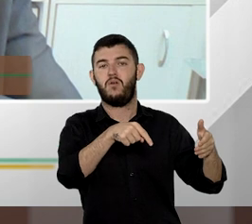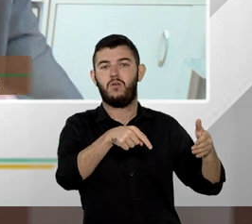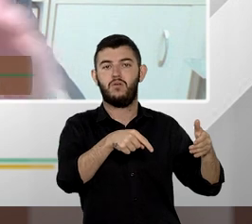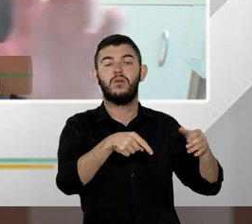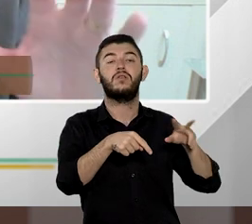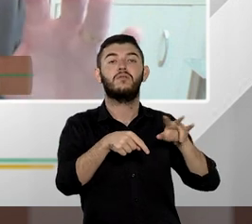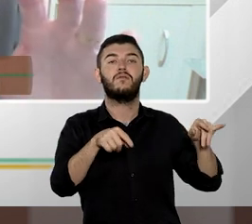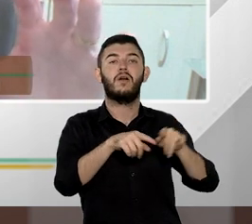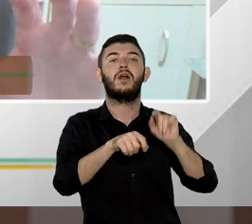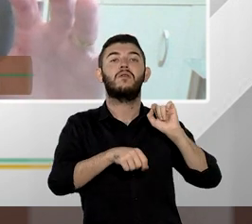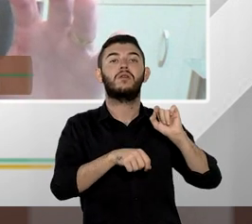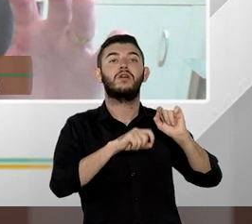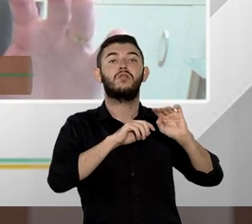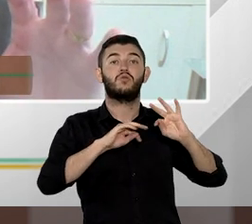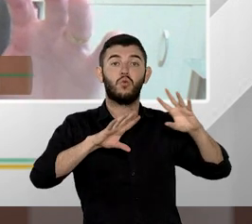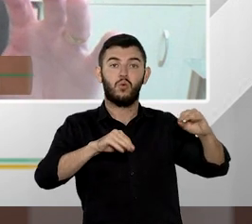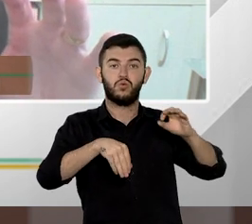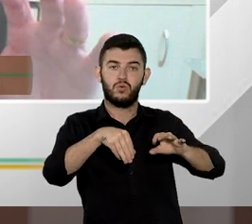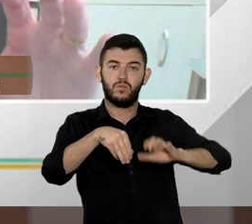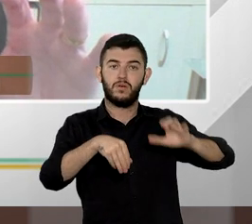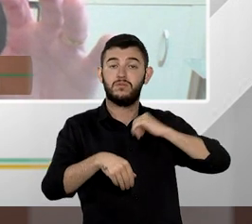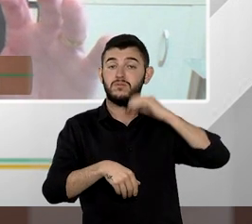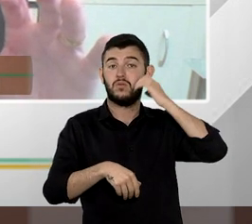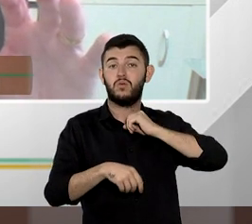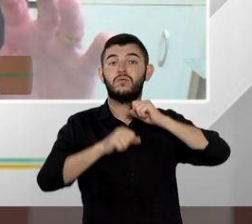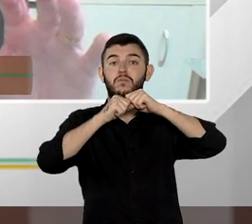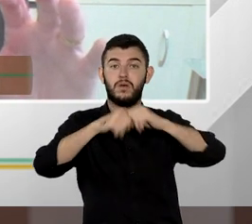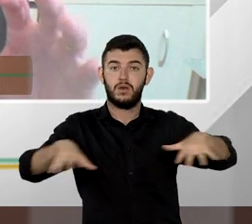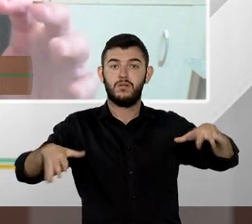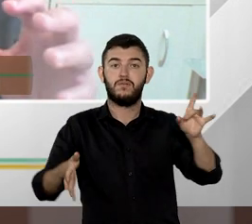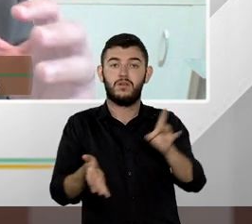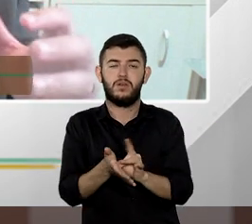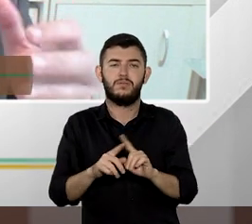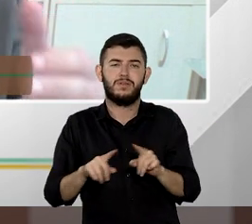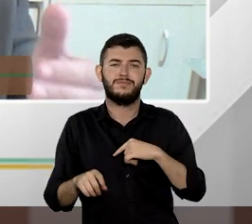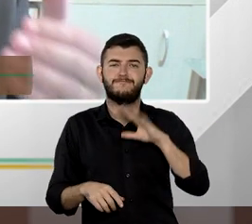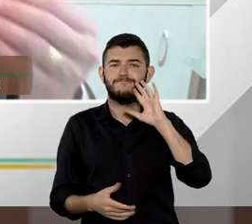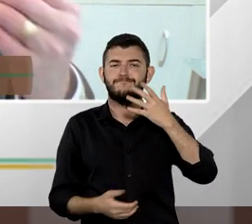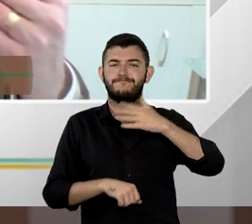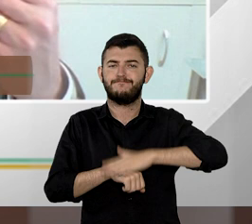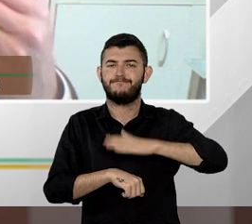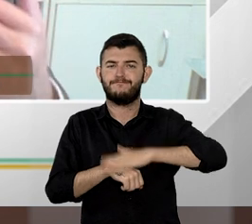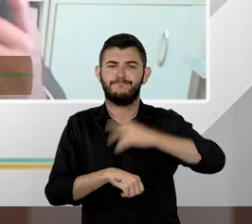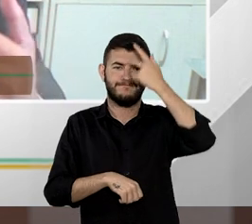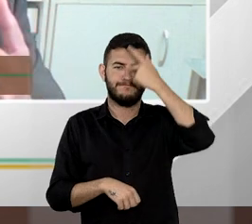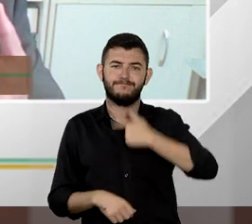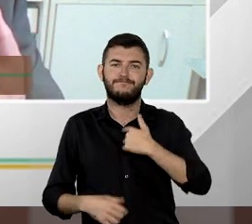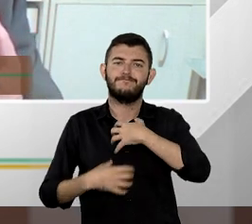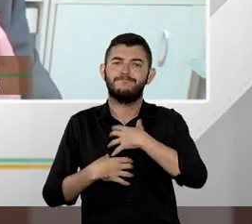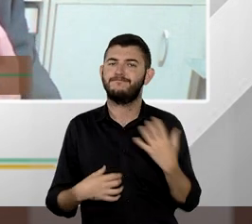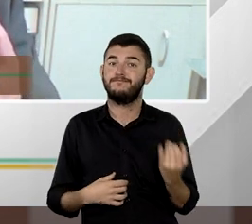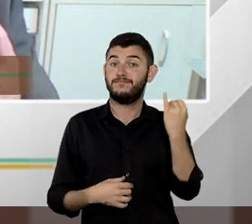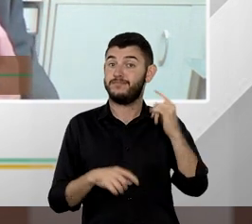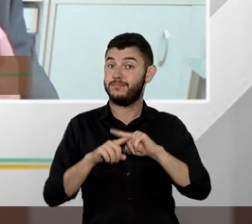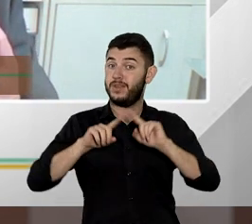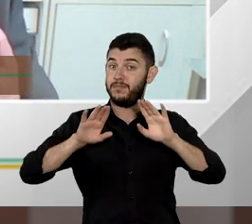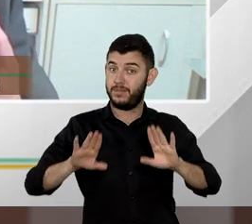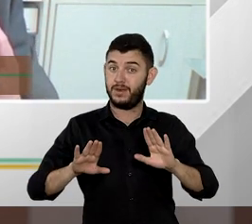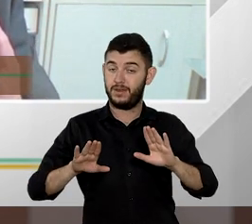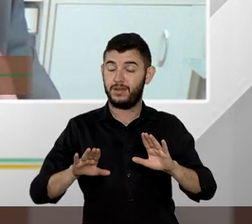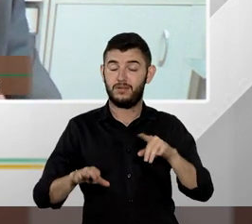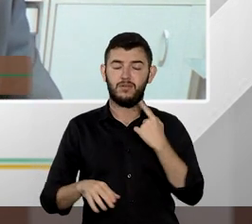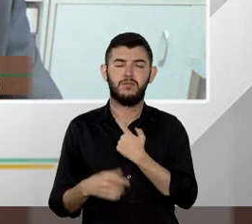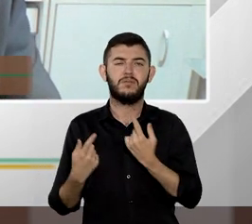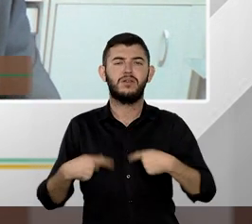essa definição para mim é fundamental nós precisamos saber o que nós vamos ter com a